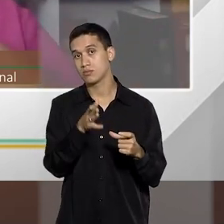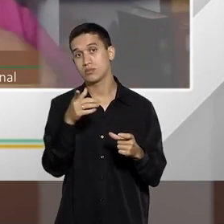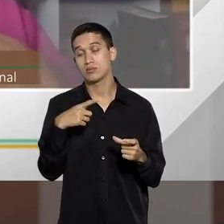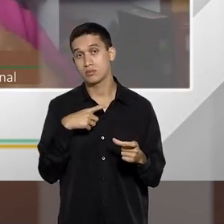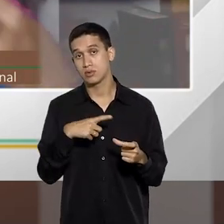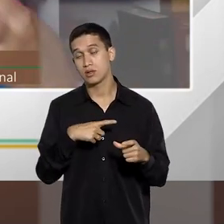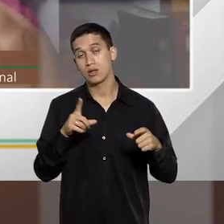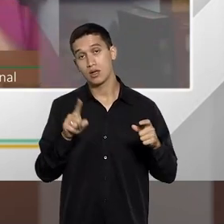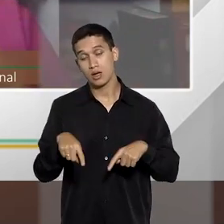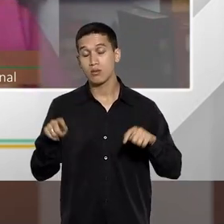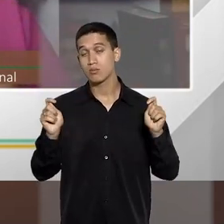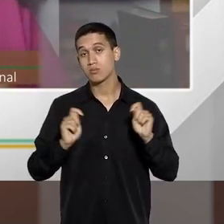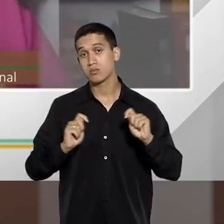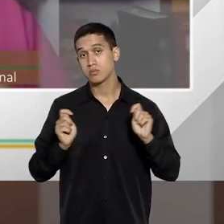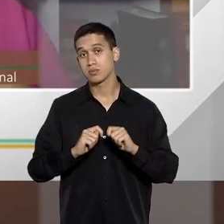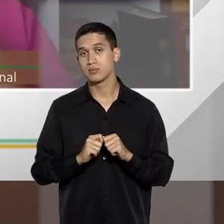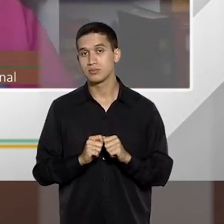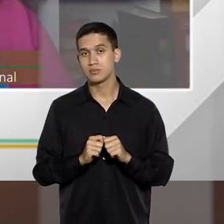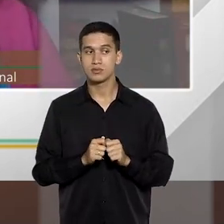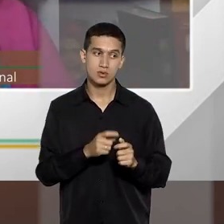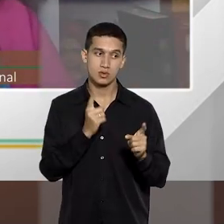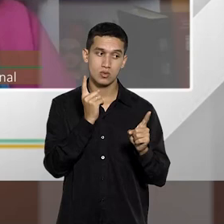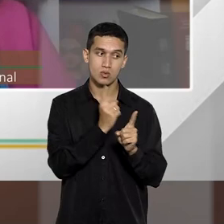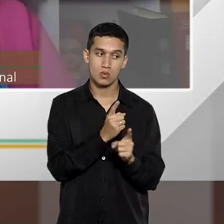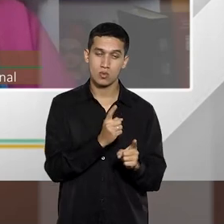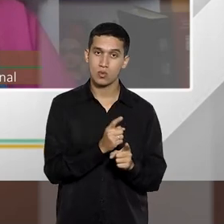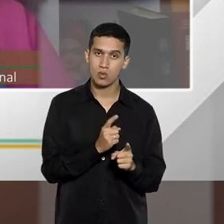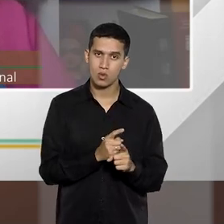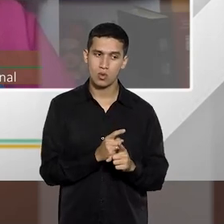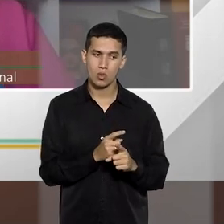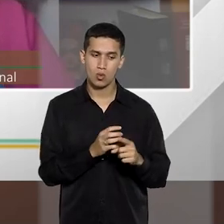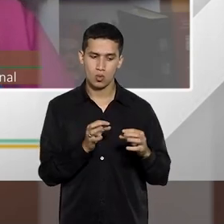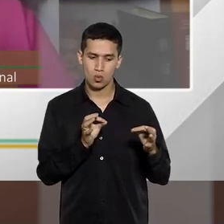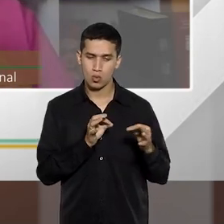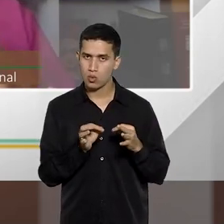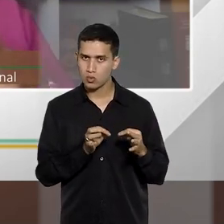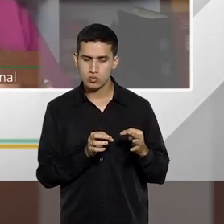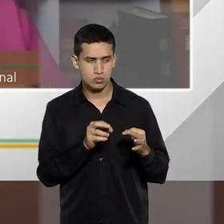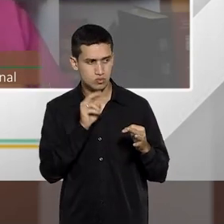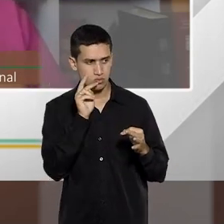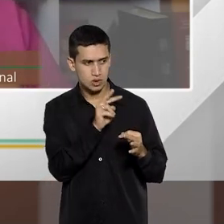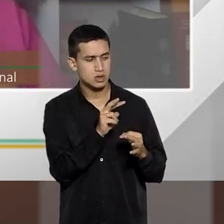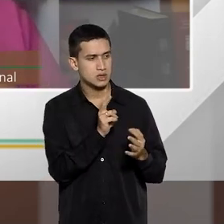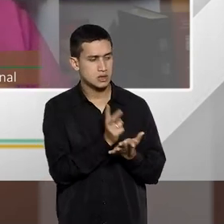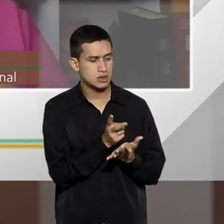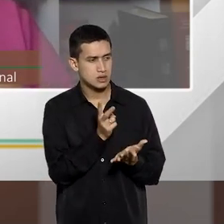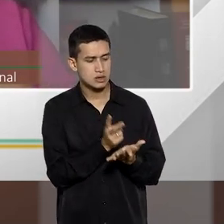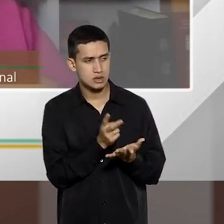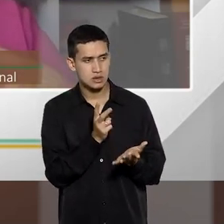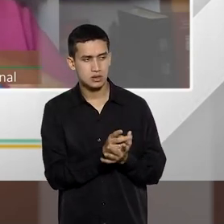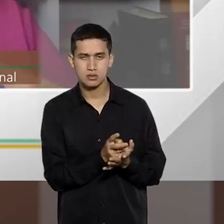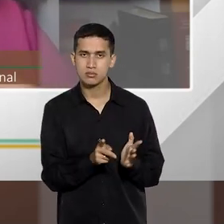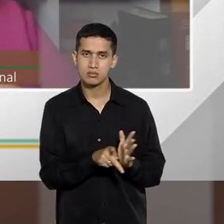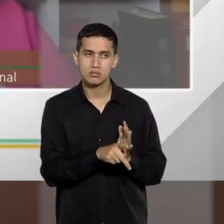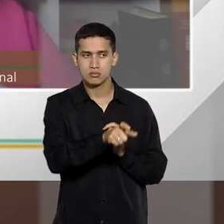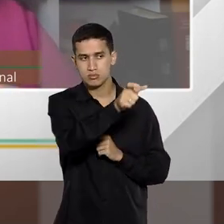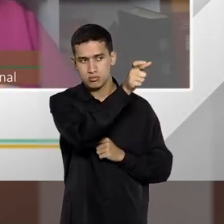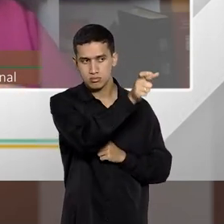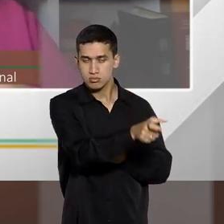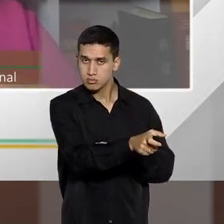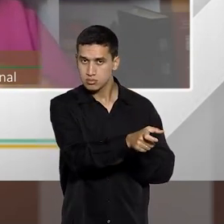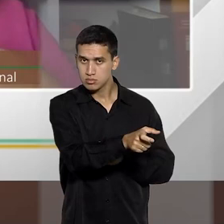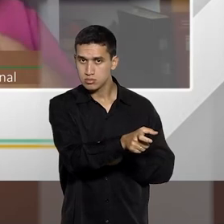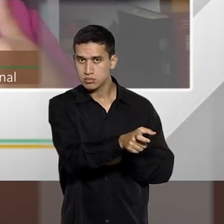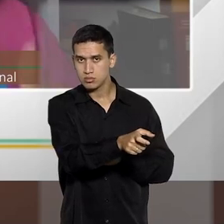possibilidade de identificar um padrão de conduta. Entendeu? Então, o que você tem é um intervalo de tempo e o